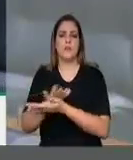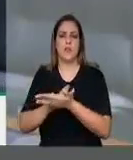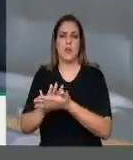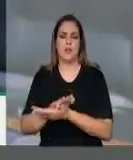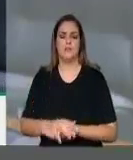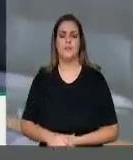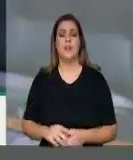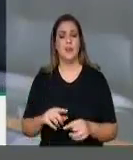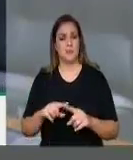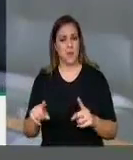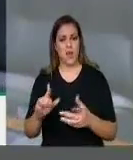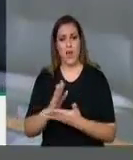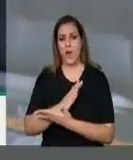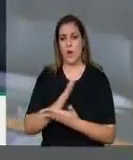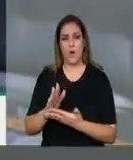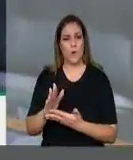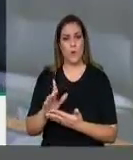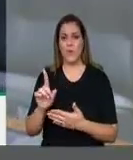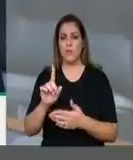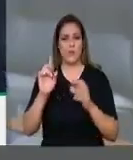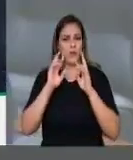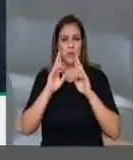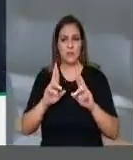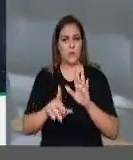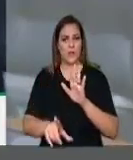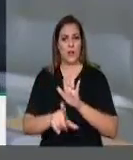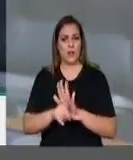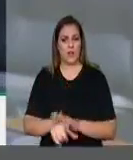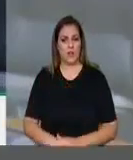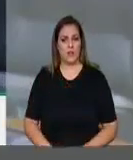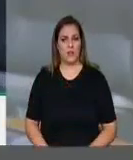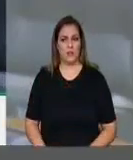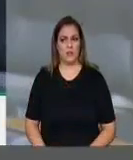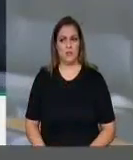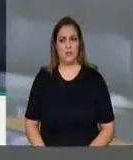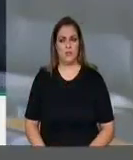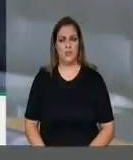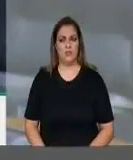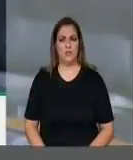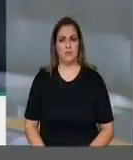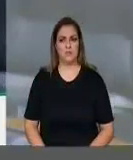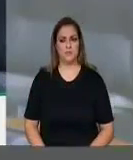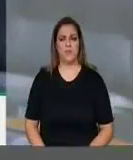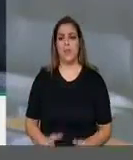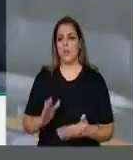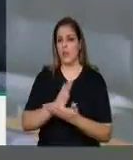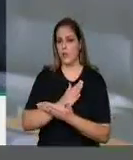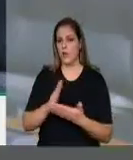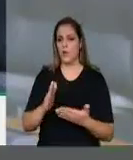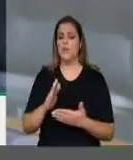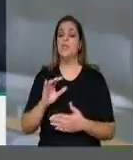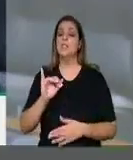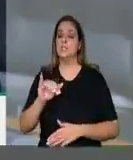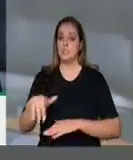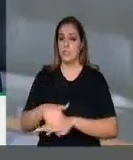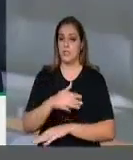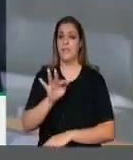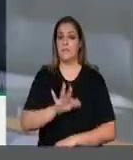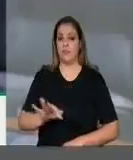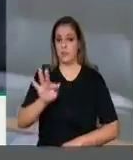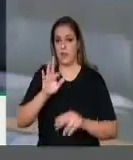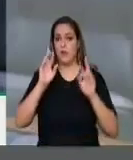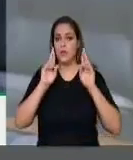rodovias federais estão cumprindo, mas aquelas delegadas a alguns estados não estão cumprindo e continuam cobrando